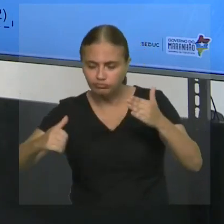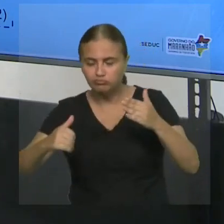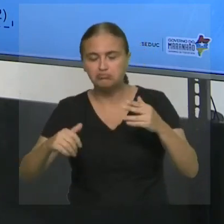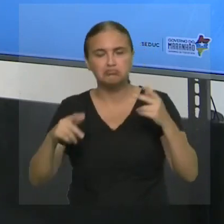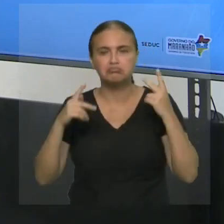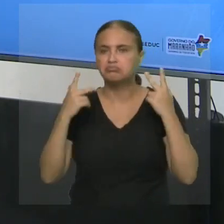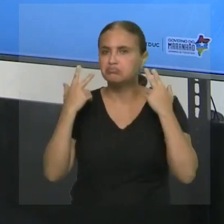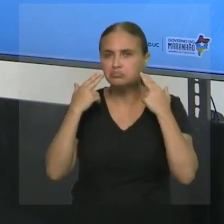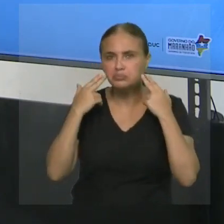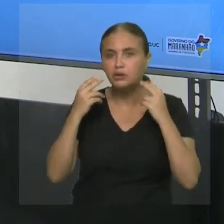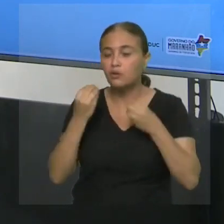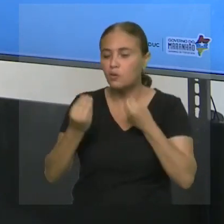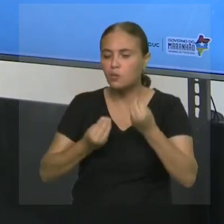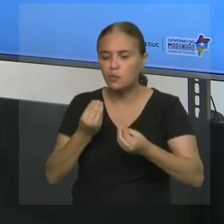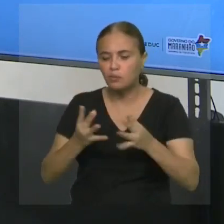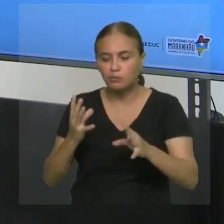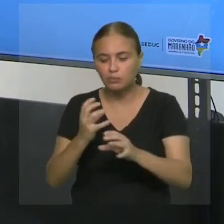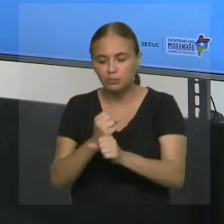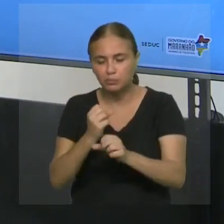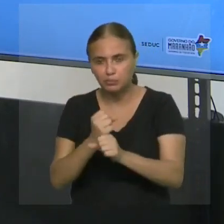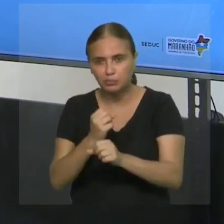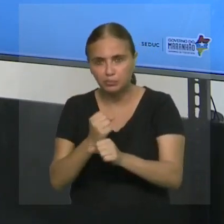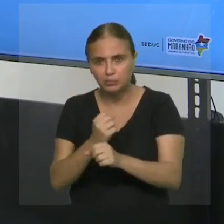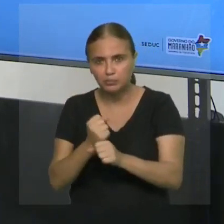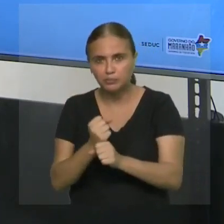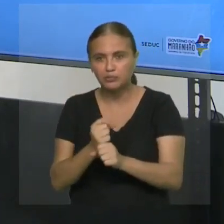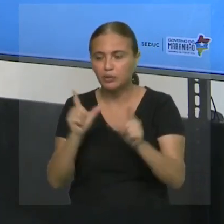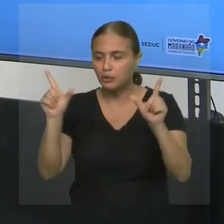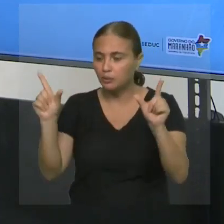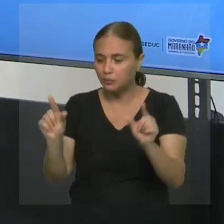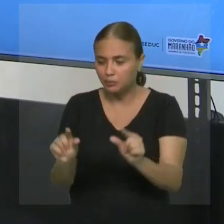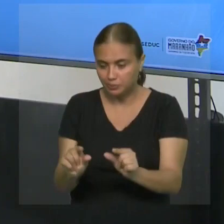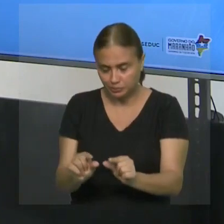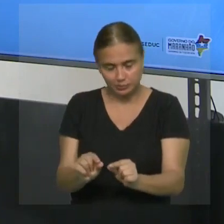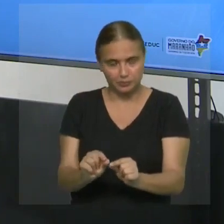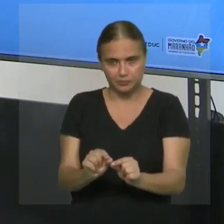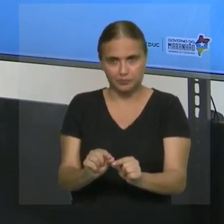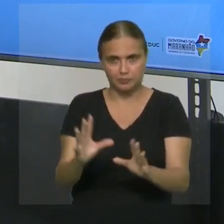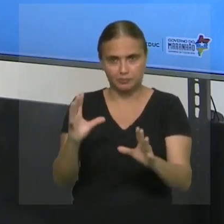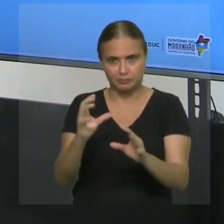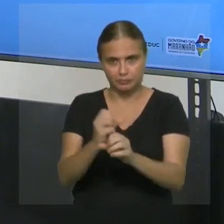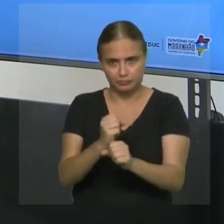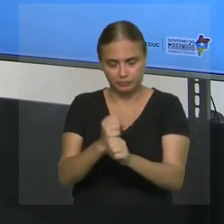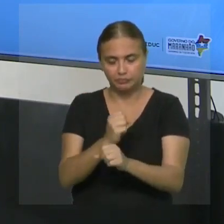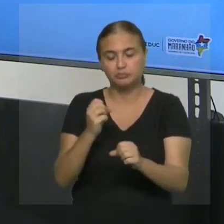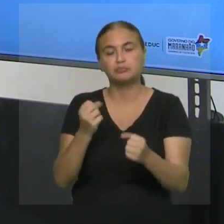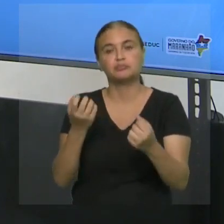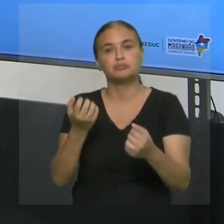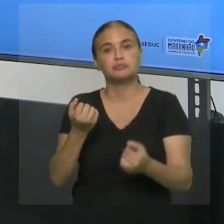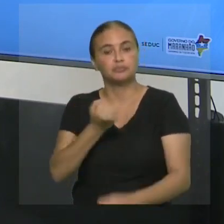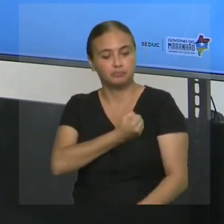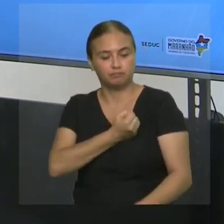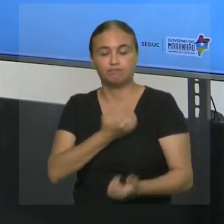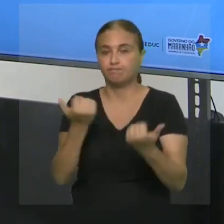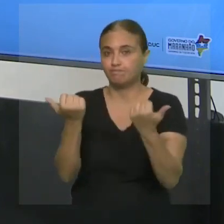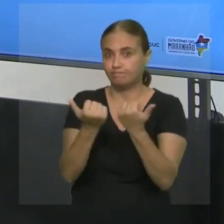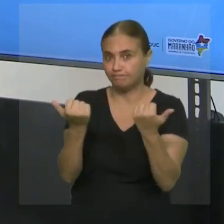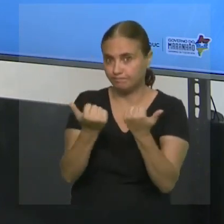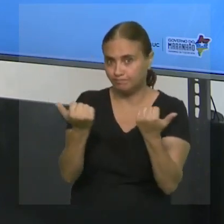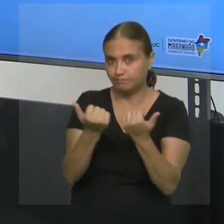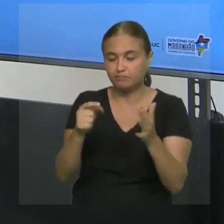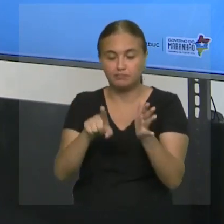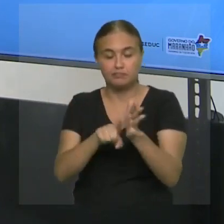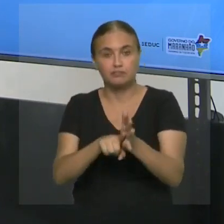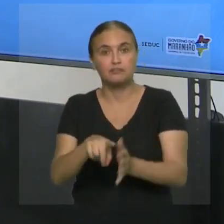nenhum. E olha como é que vai ficar. Forma simplificada da adição de números inteiros. Por exemplo, menos